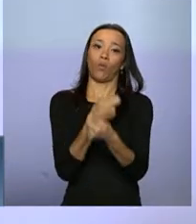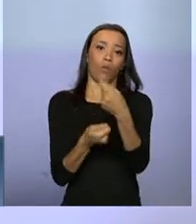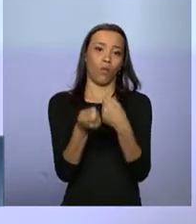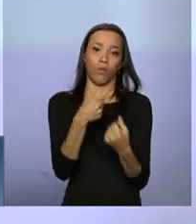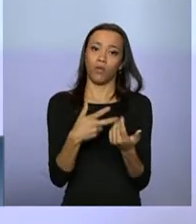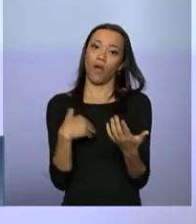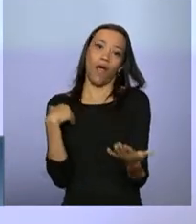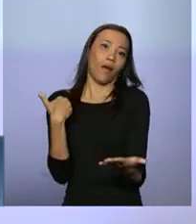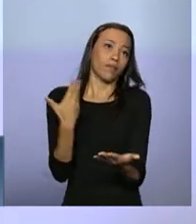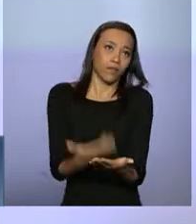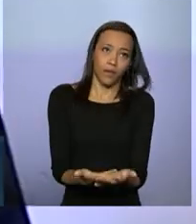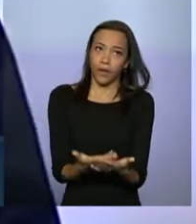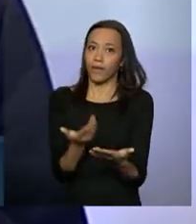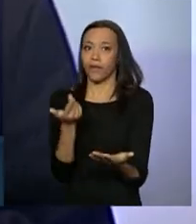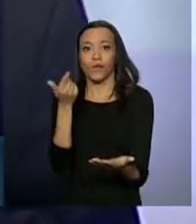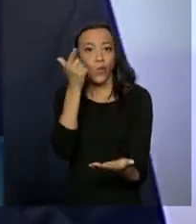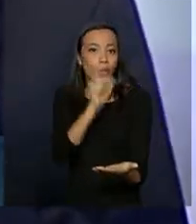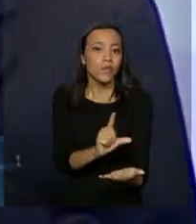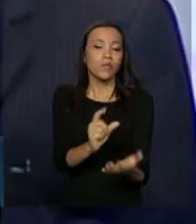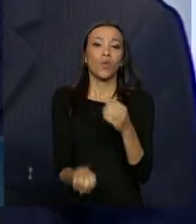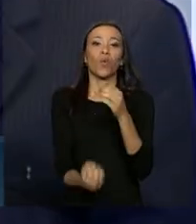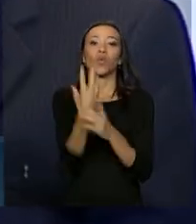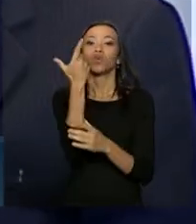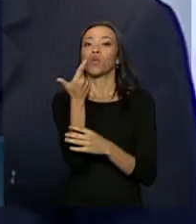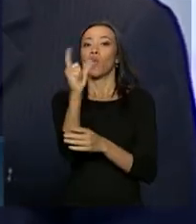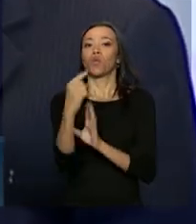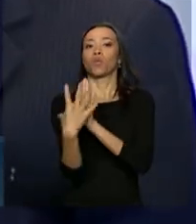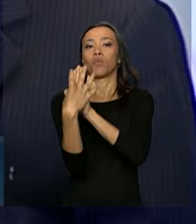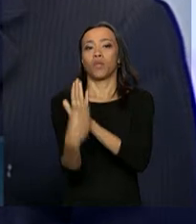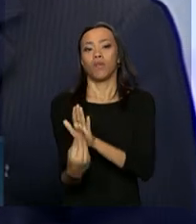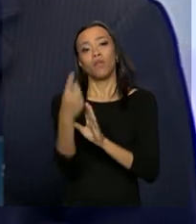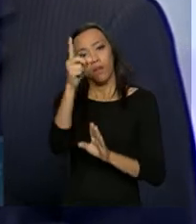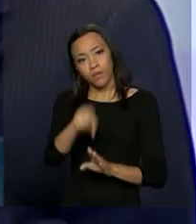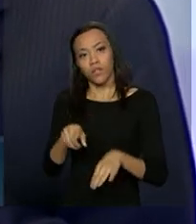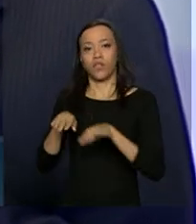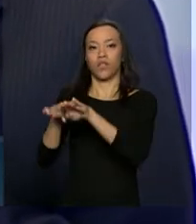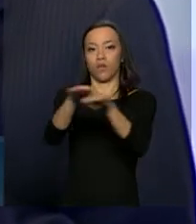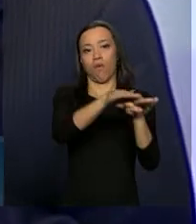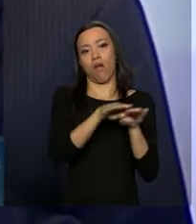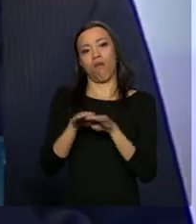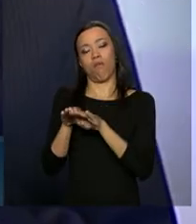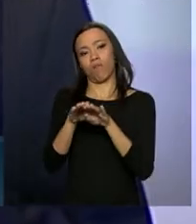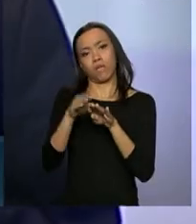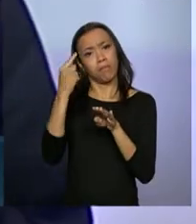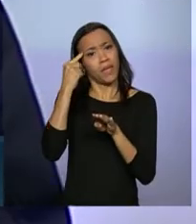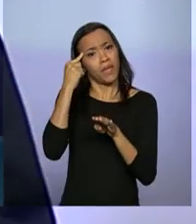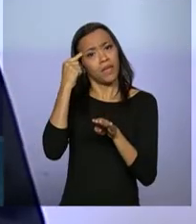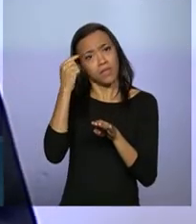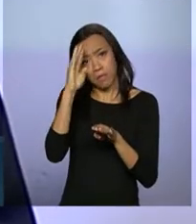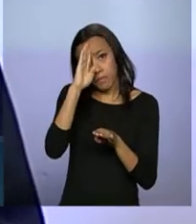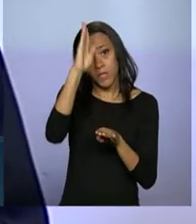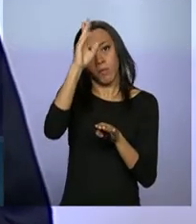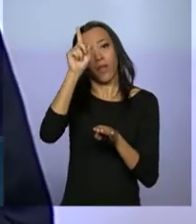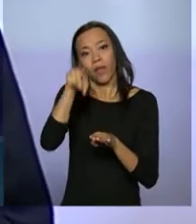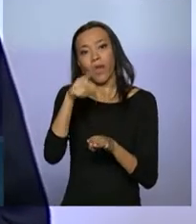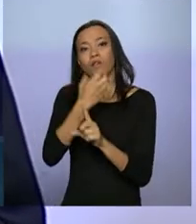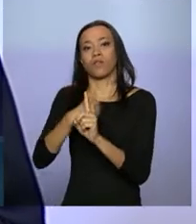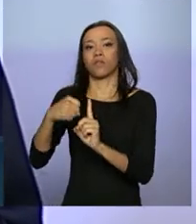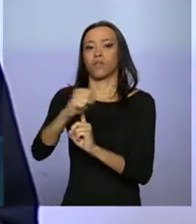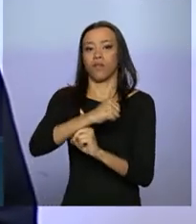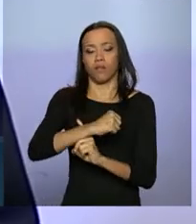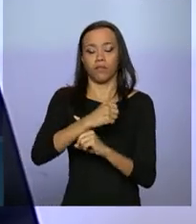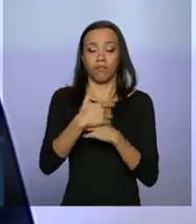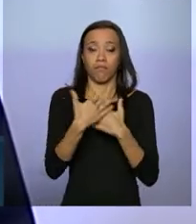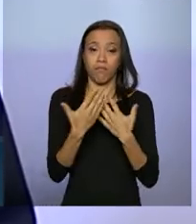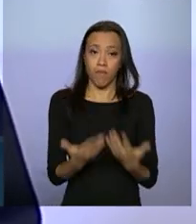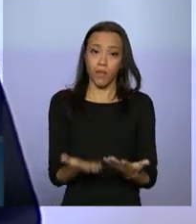construir um modelo que seja justo, igual, democrático e socialista. Nesse meio tempo nós temos que enfrentar todo tipo